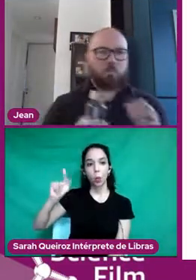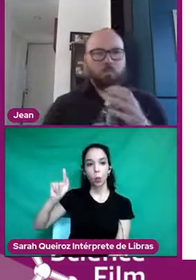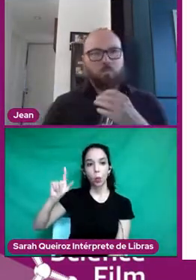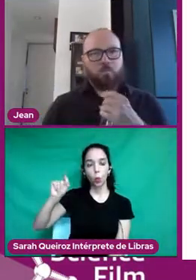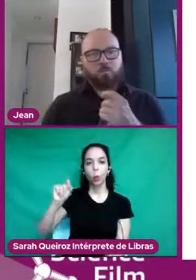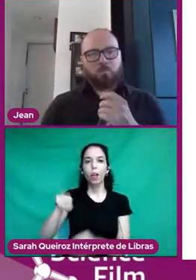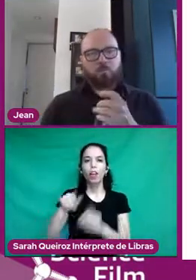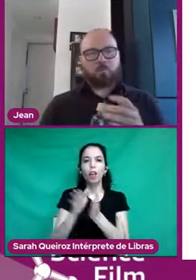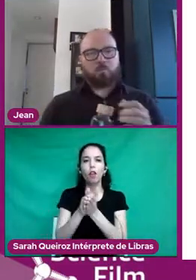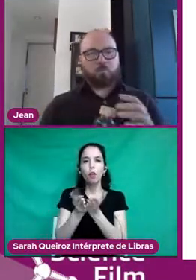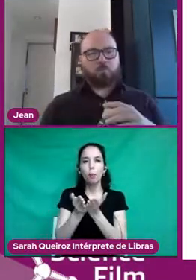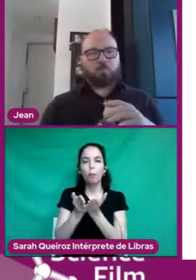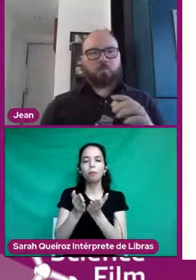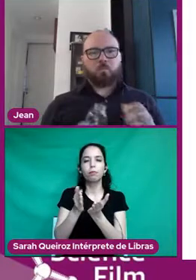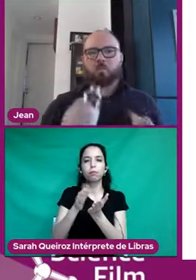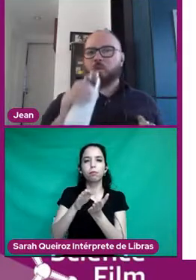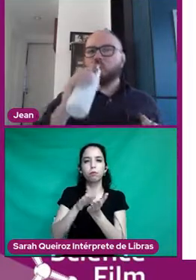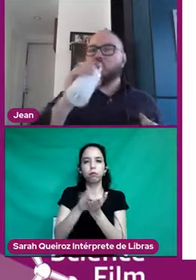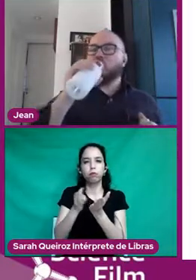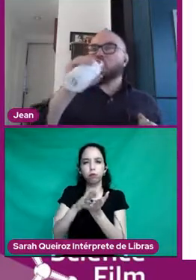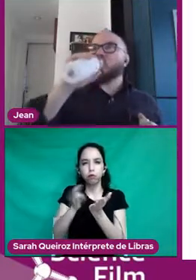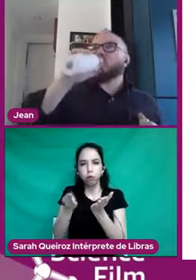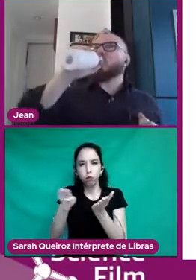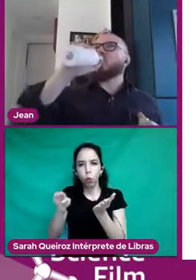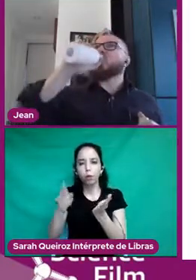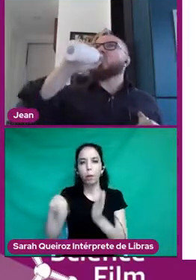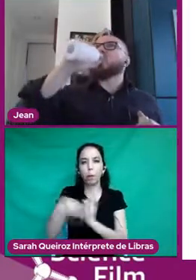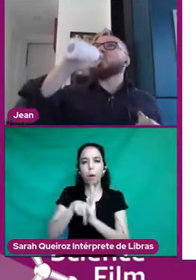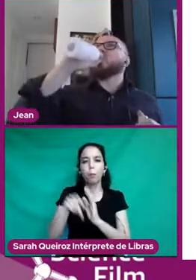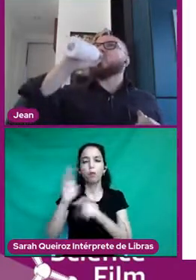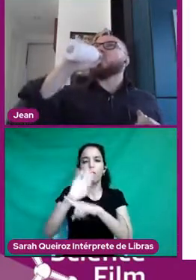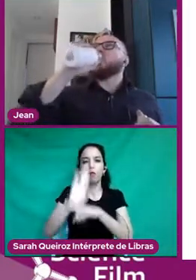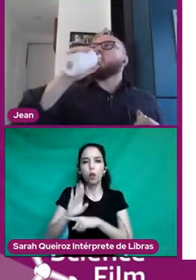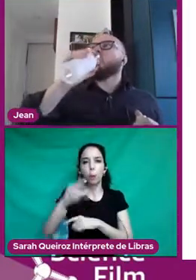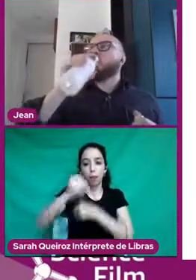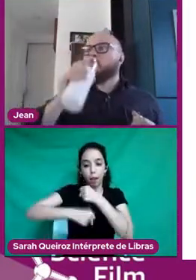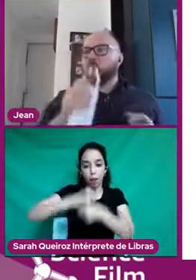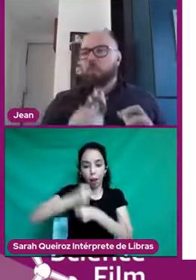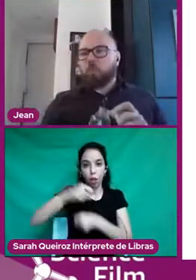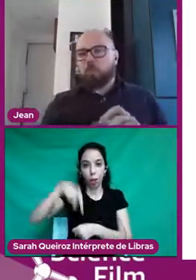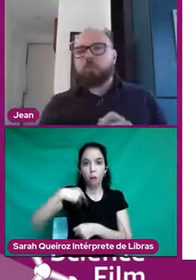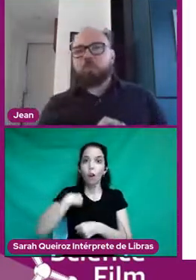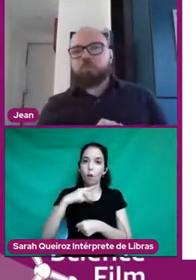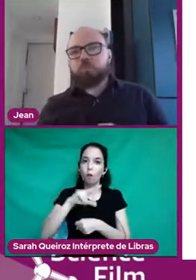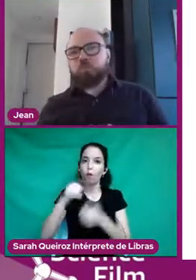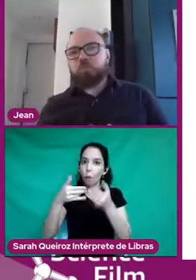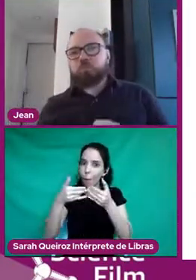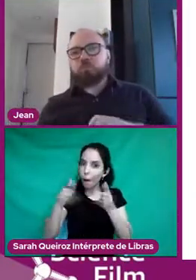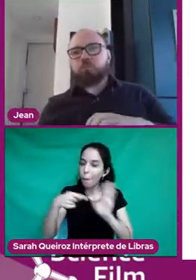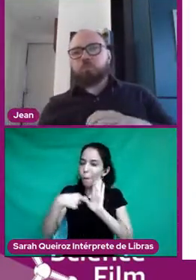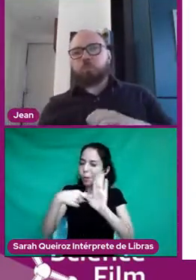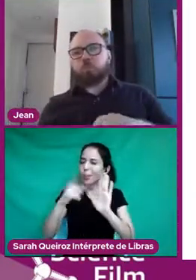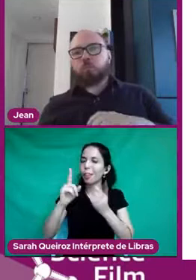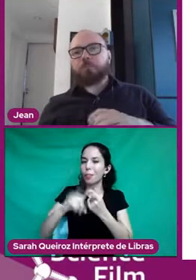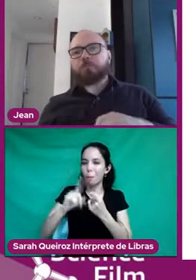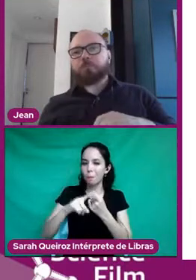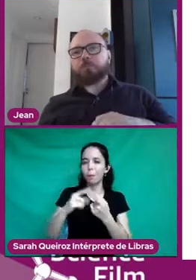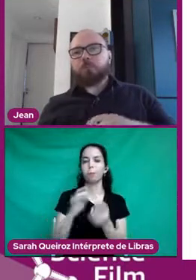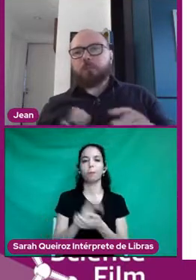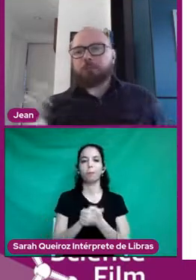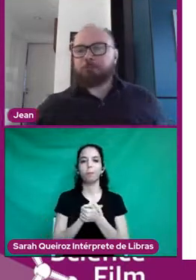sinopses de todos os filmes da mostra desse ano. Eu vou abrir aqui para vocês daqui a pouquinho, rapidinho, para mostrar também.